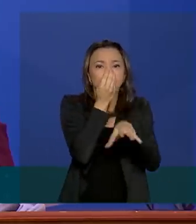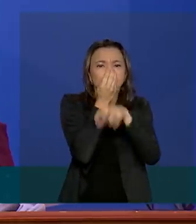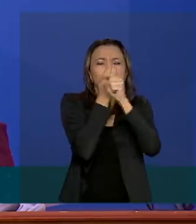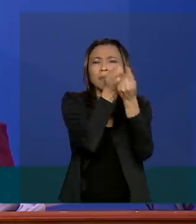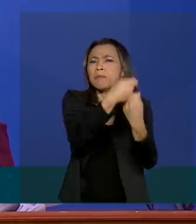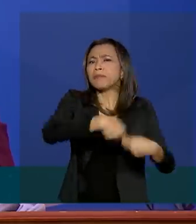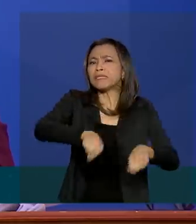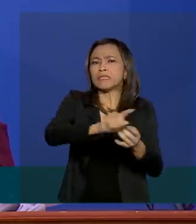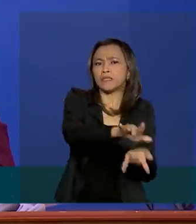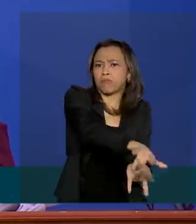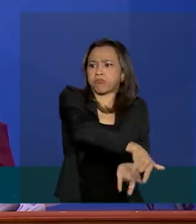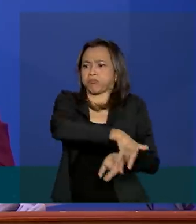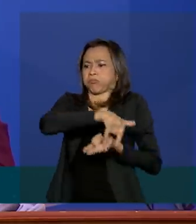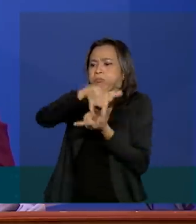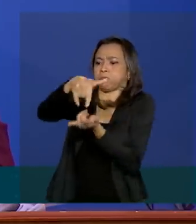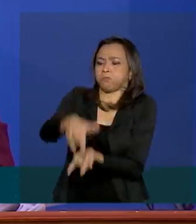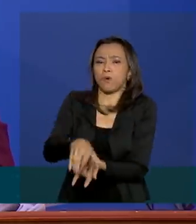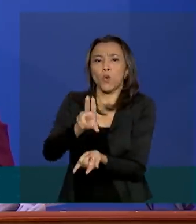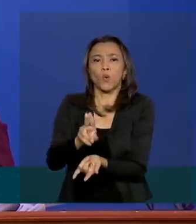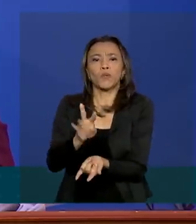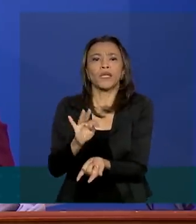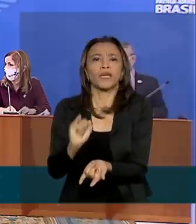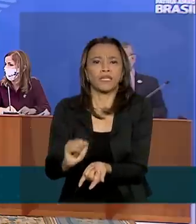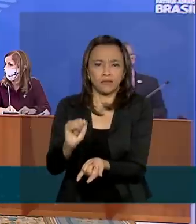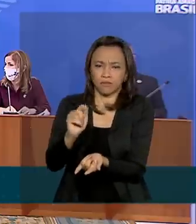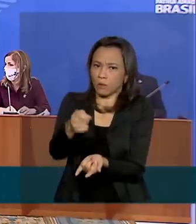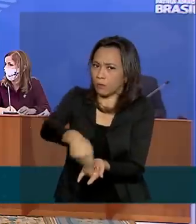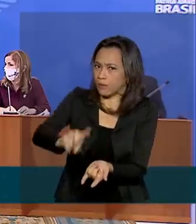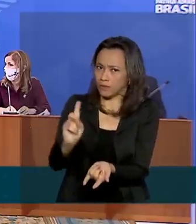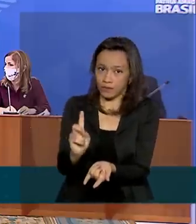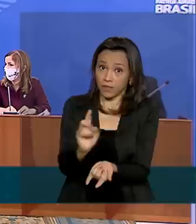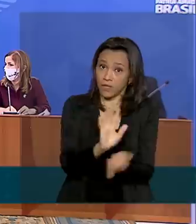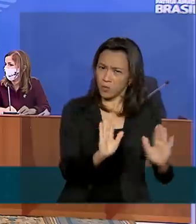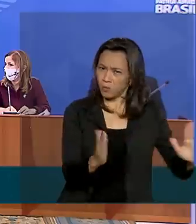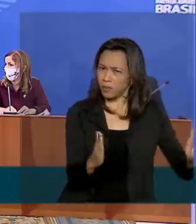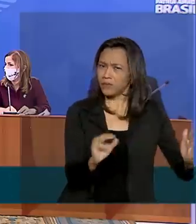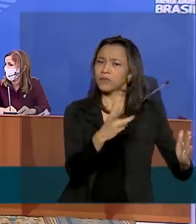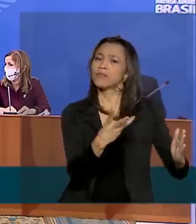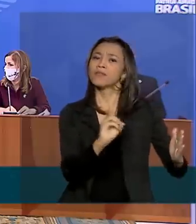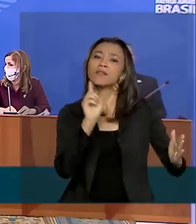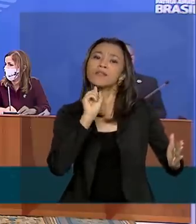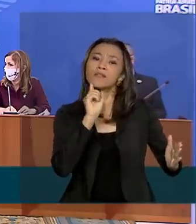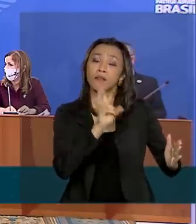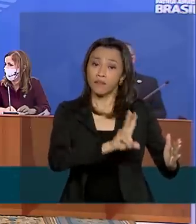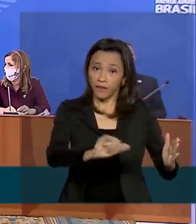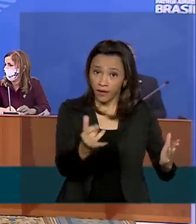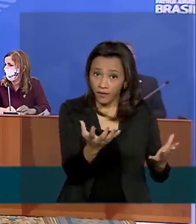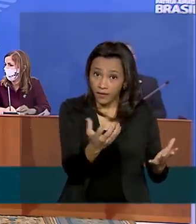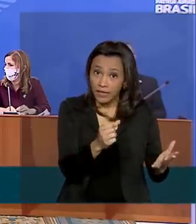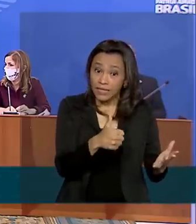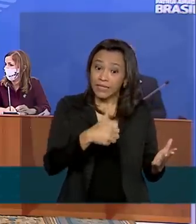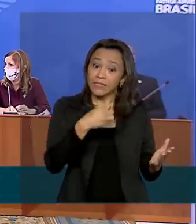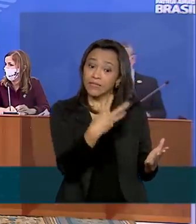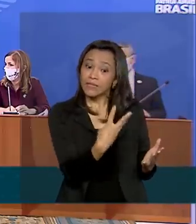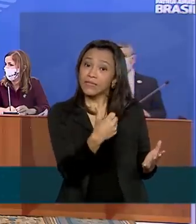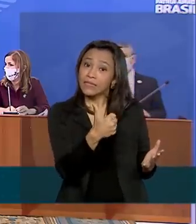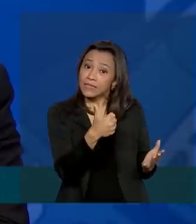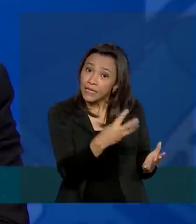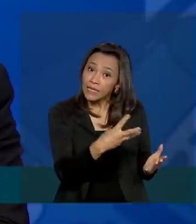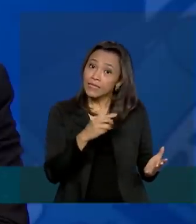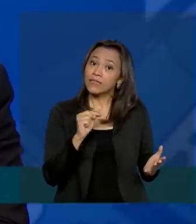necessidade de ir para a UTI. Cada leito será habilitado por 30 dias e vai receber cerca de R$ 13.800